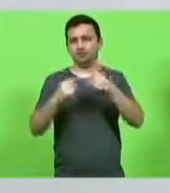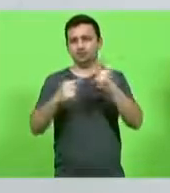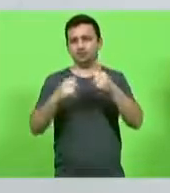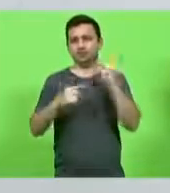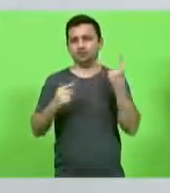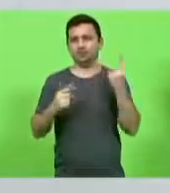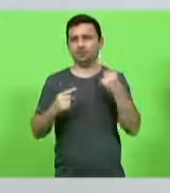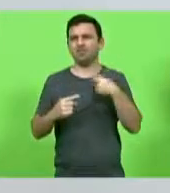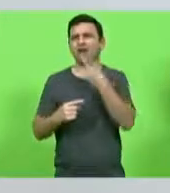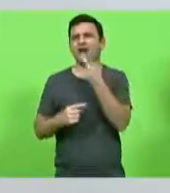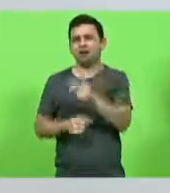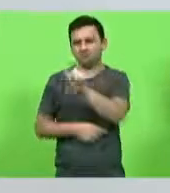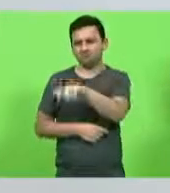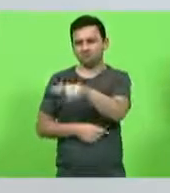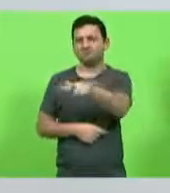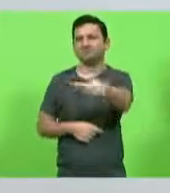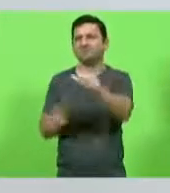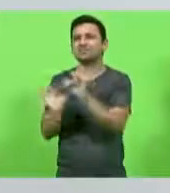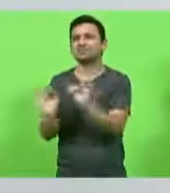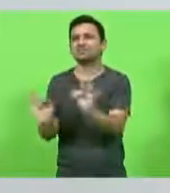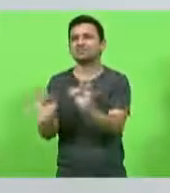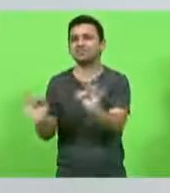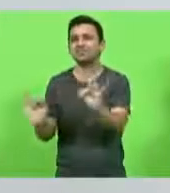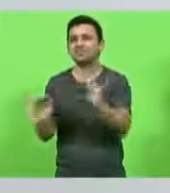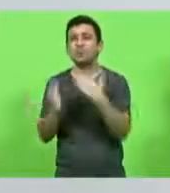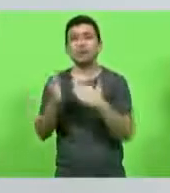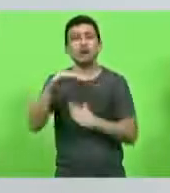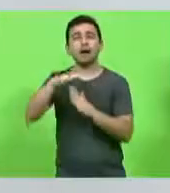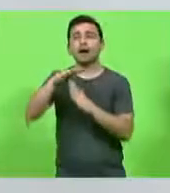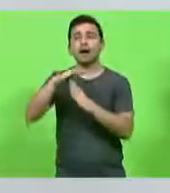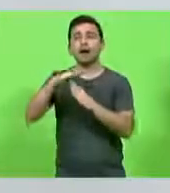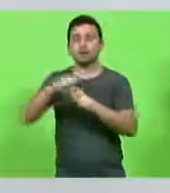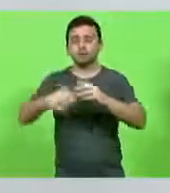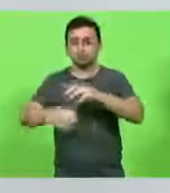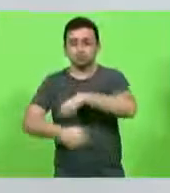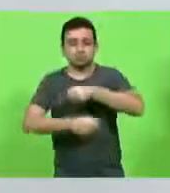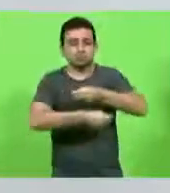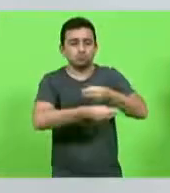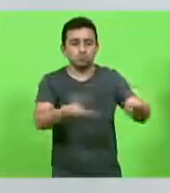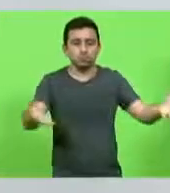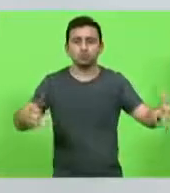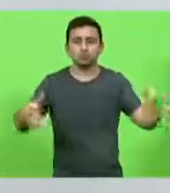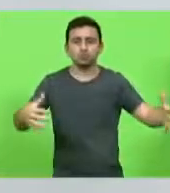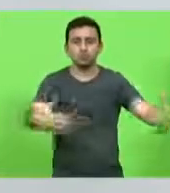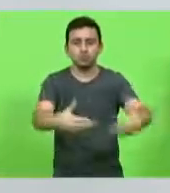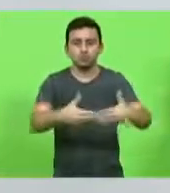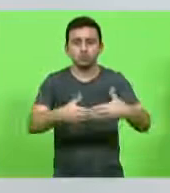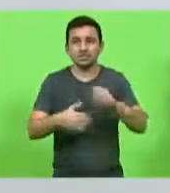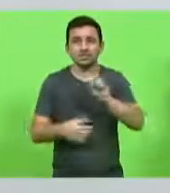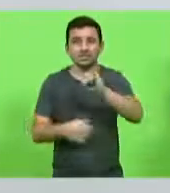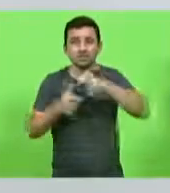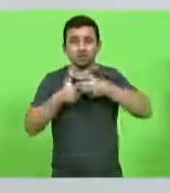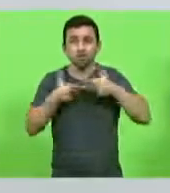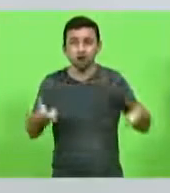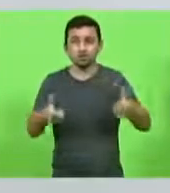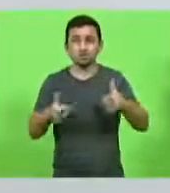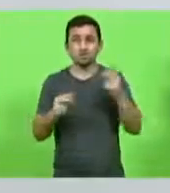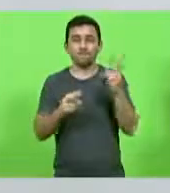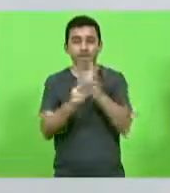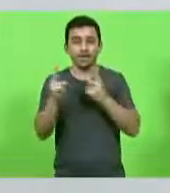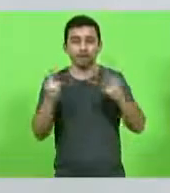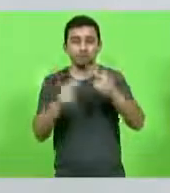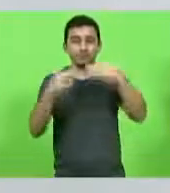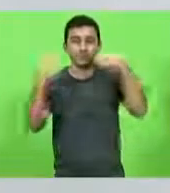predatório, estou falando de pescador artesanal, que no máximo, vai pegar um cardume, que se der sorte, o vento certo,